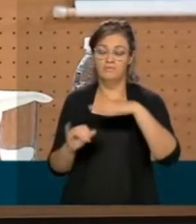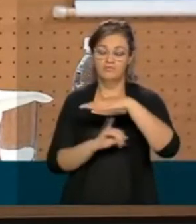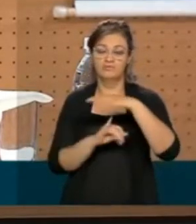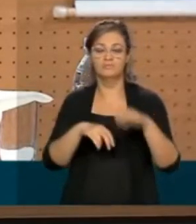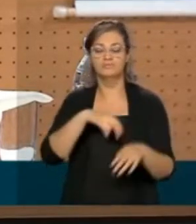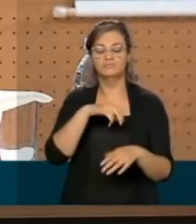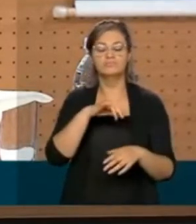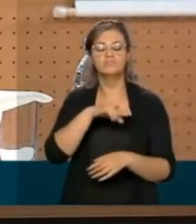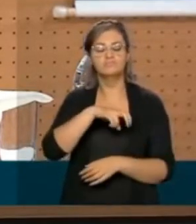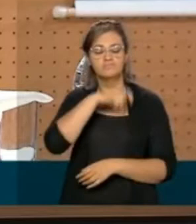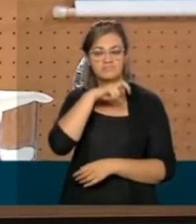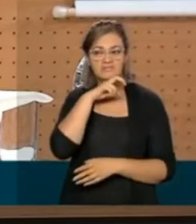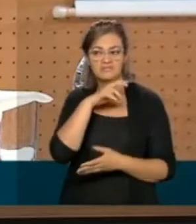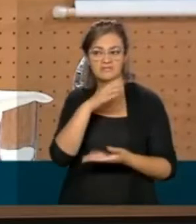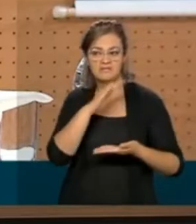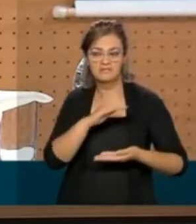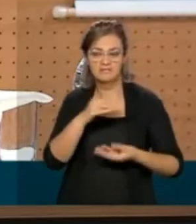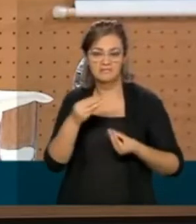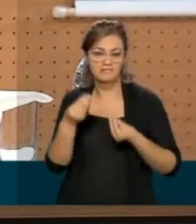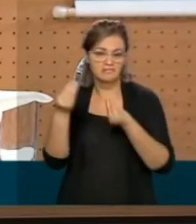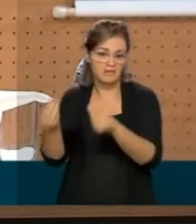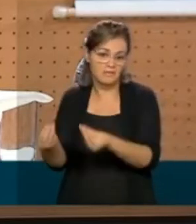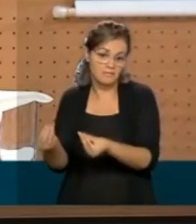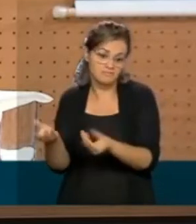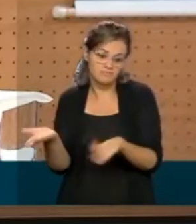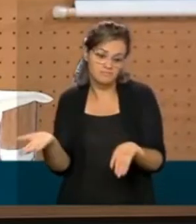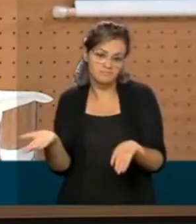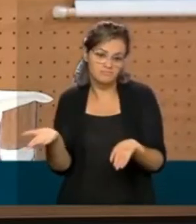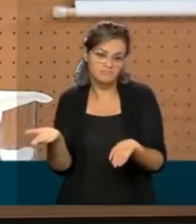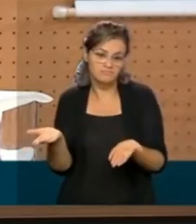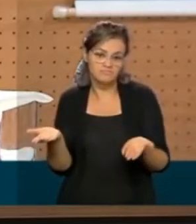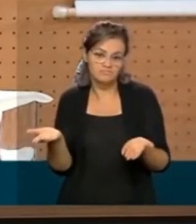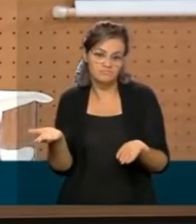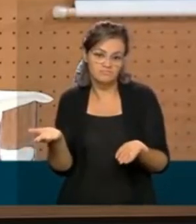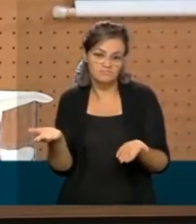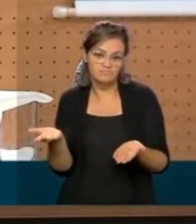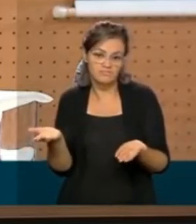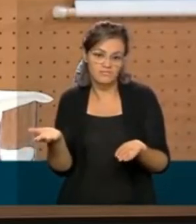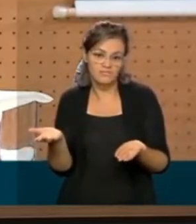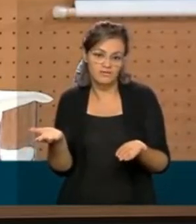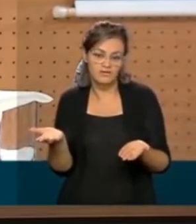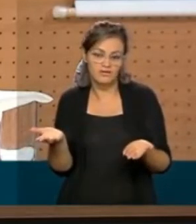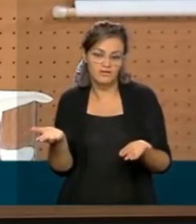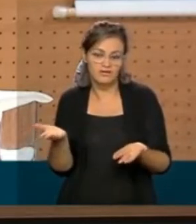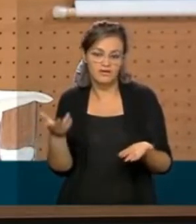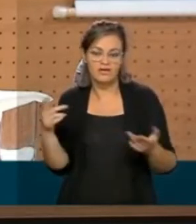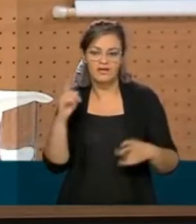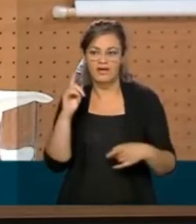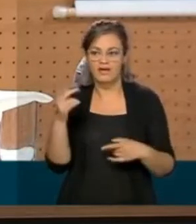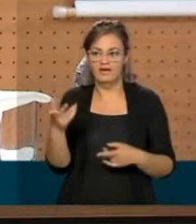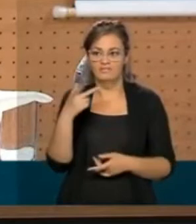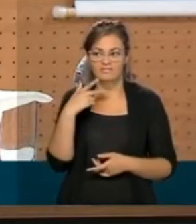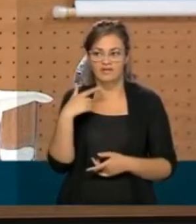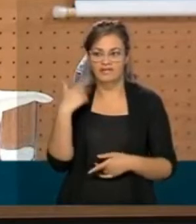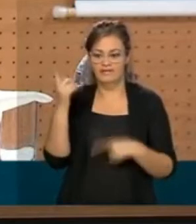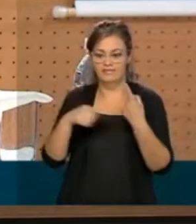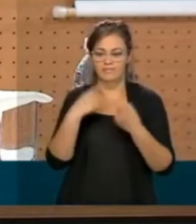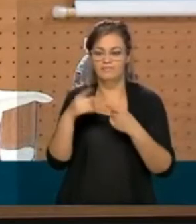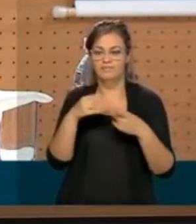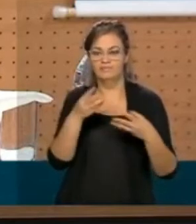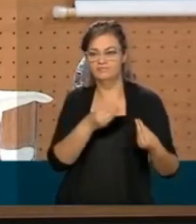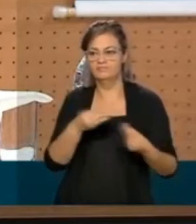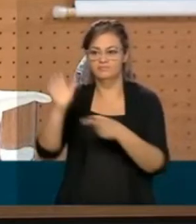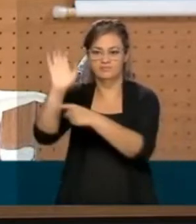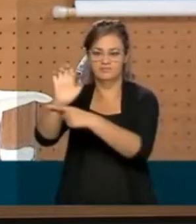ter sido feita a liquidação nos nossos depósitos para depois a distribuição para o Estado.